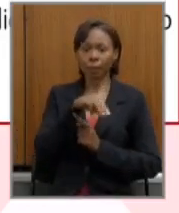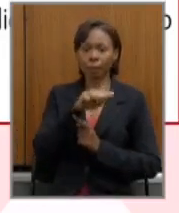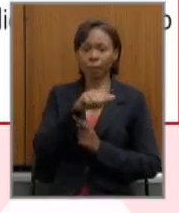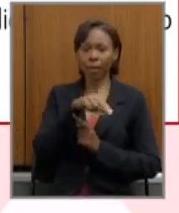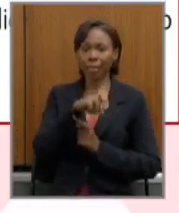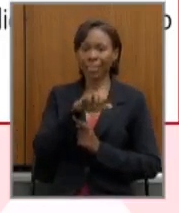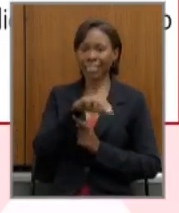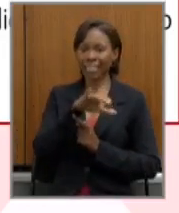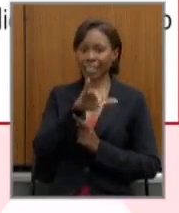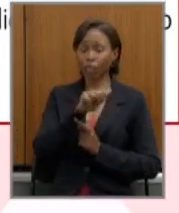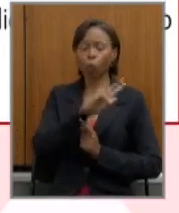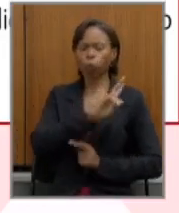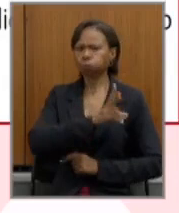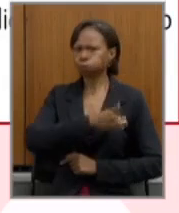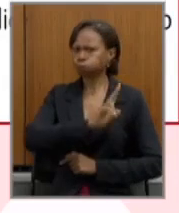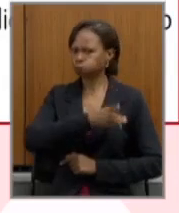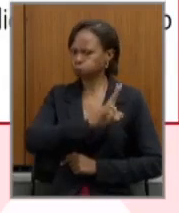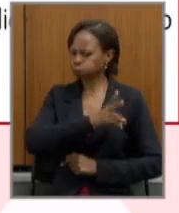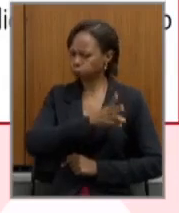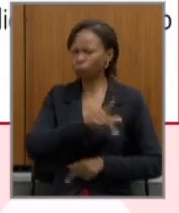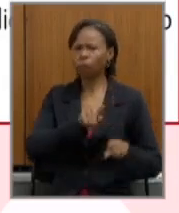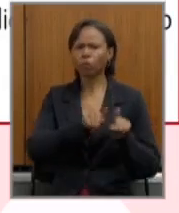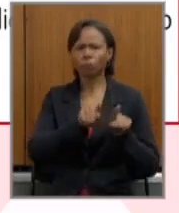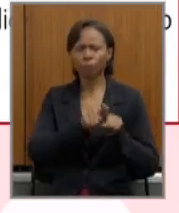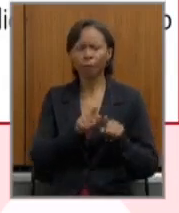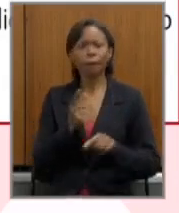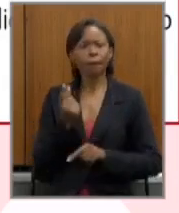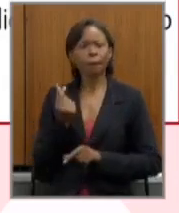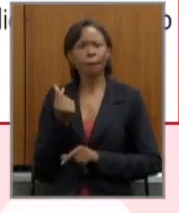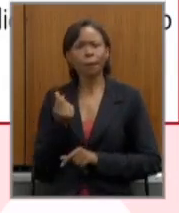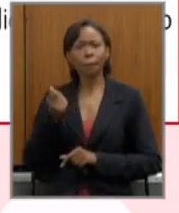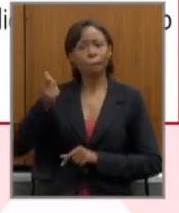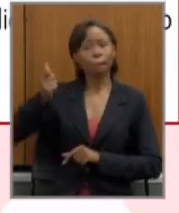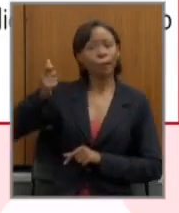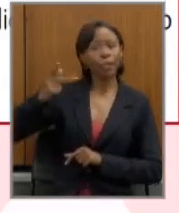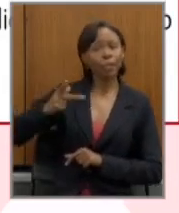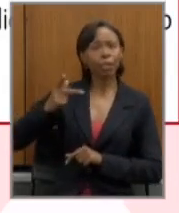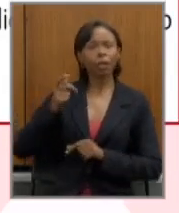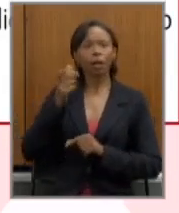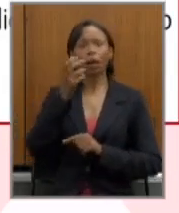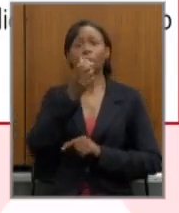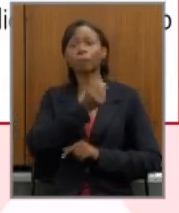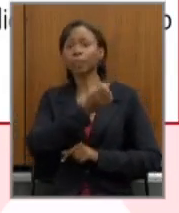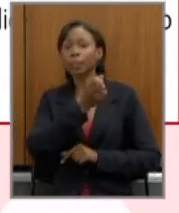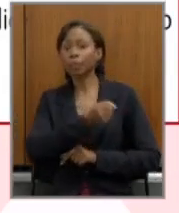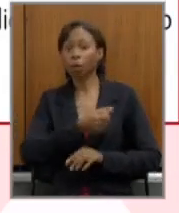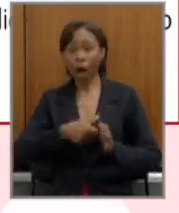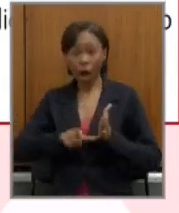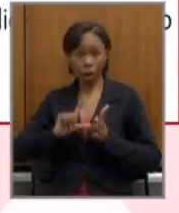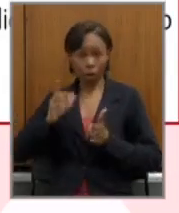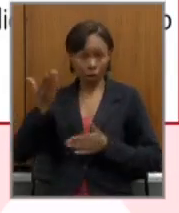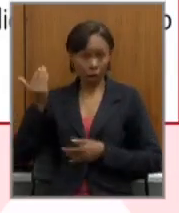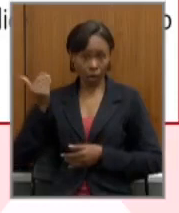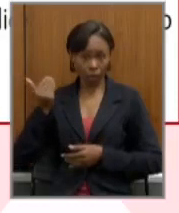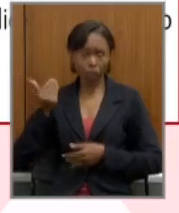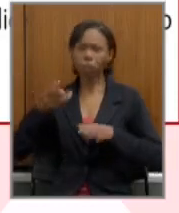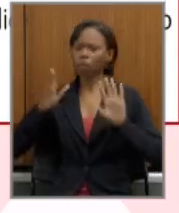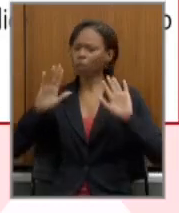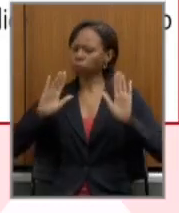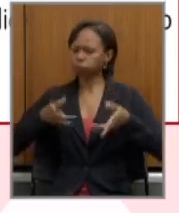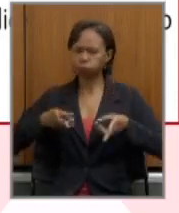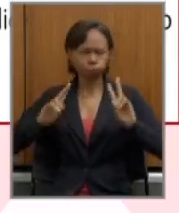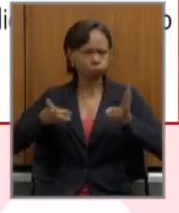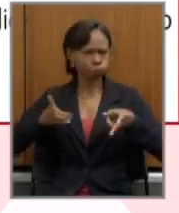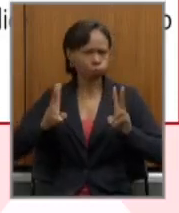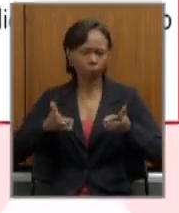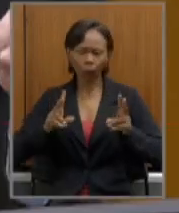Os valores de benefícios de aposentadoria e pensão já concedidos não sofrerão